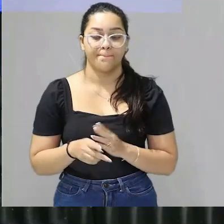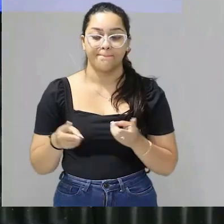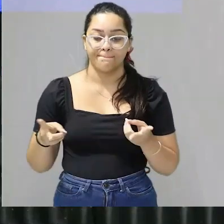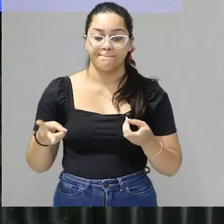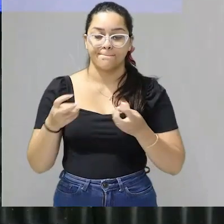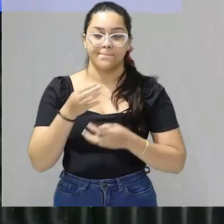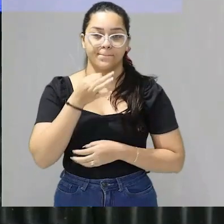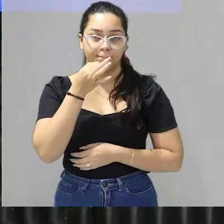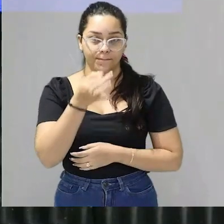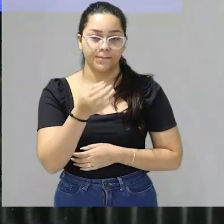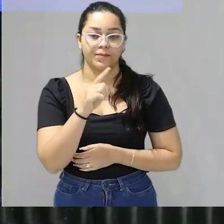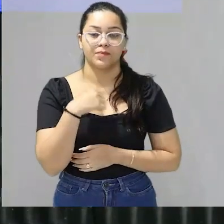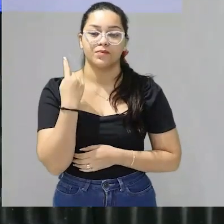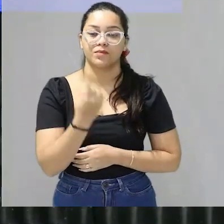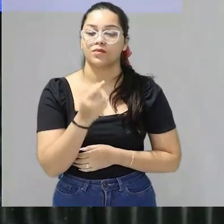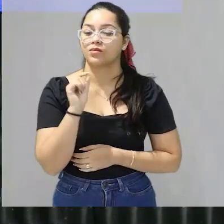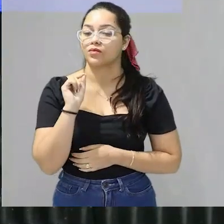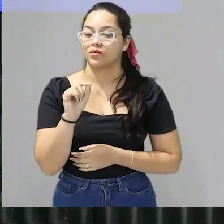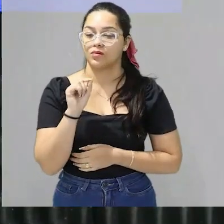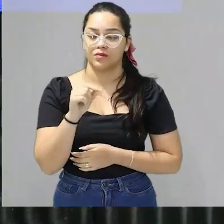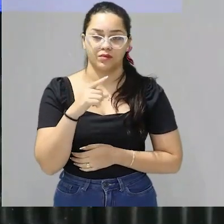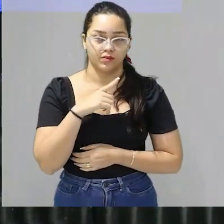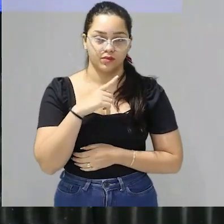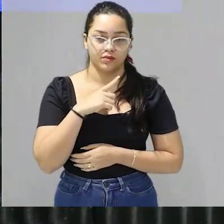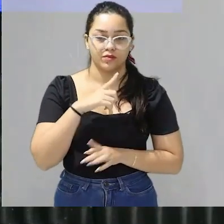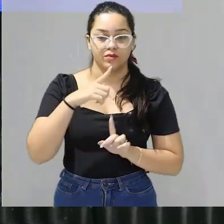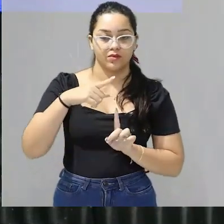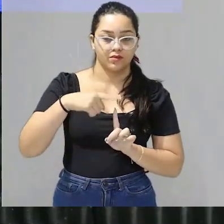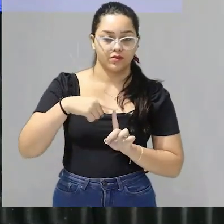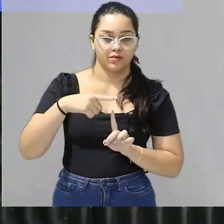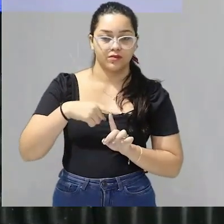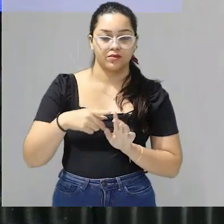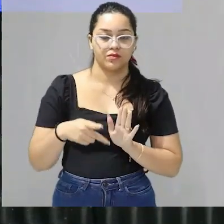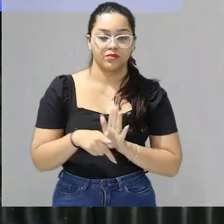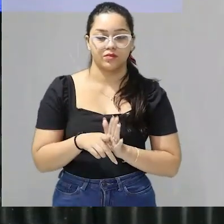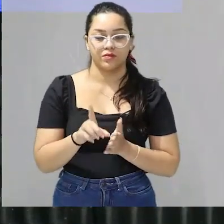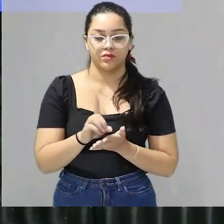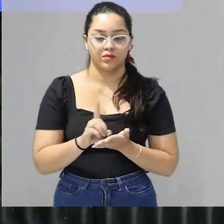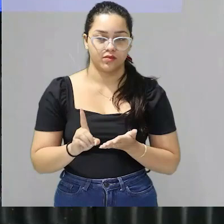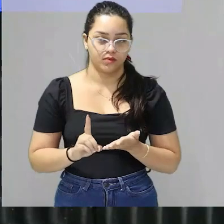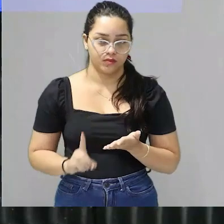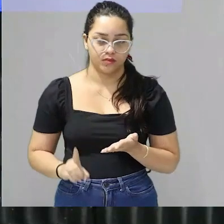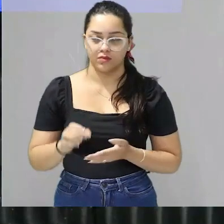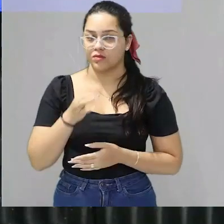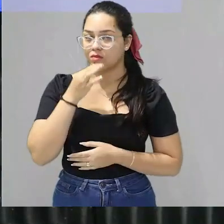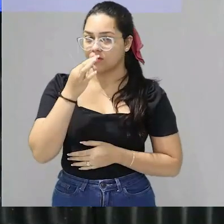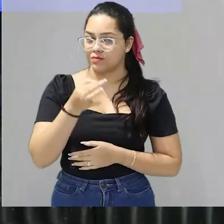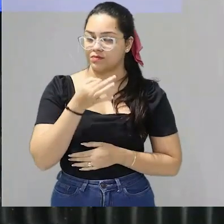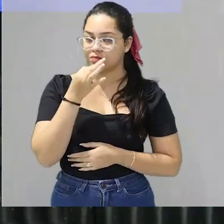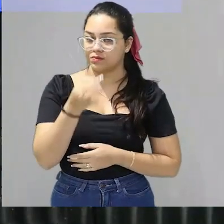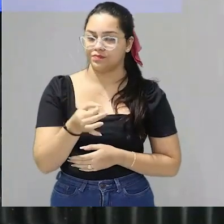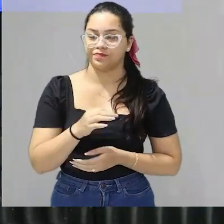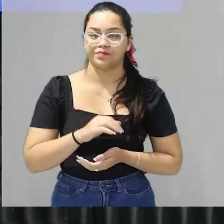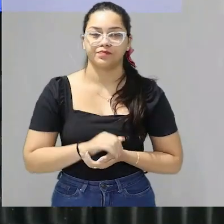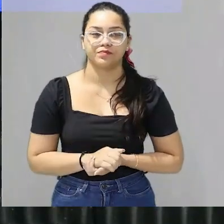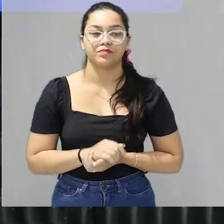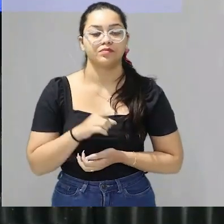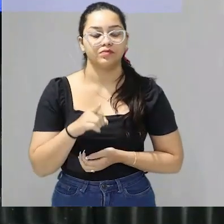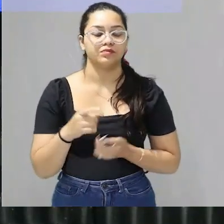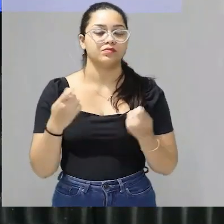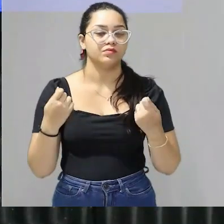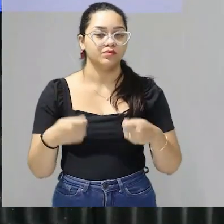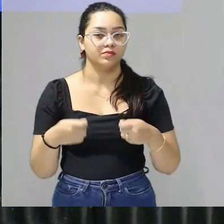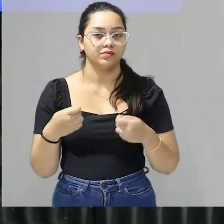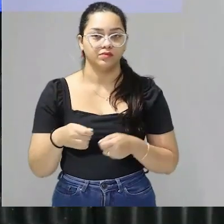de vista nós estamos falando aqui de uma tipologia dissertativa argumentativa então você